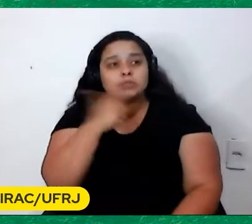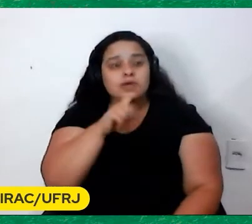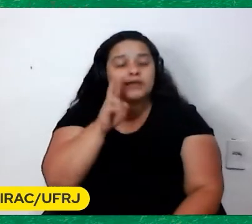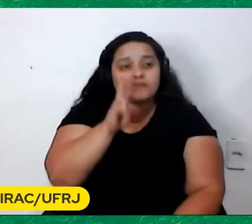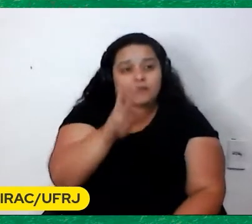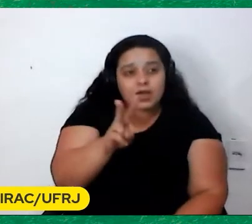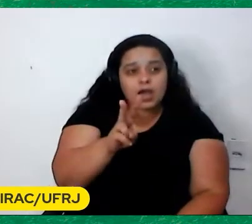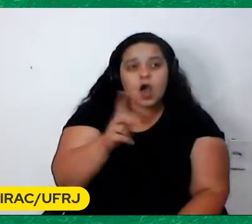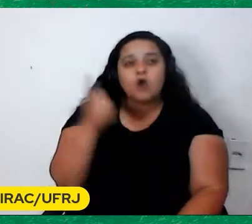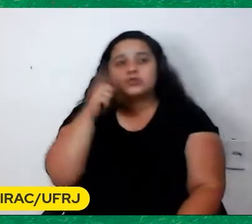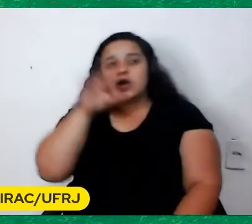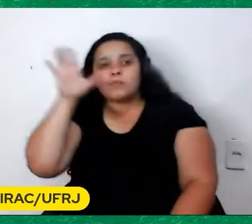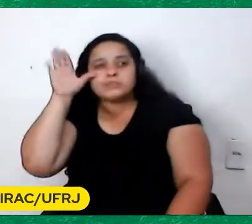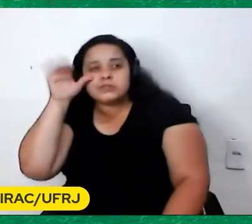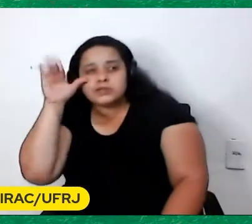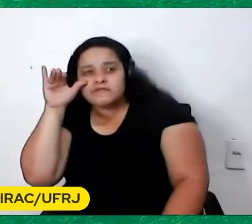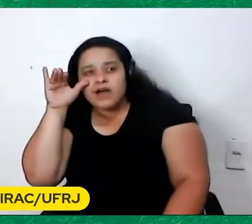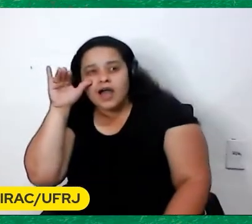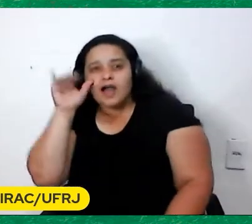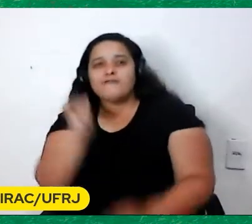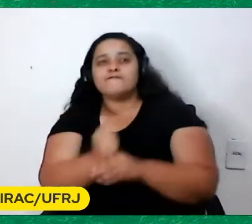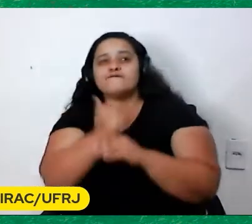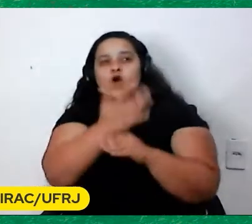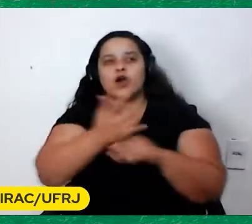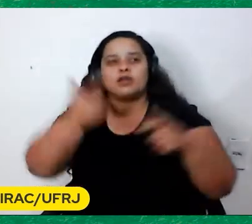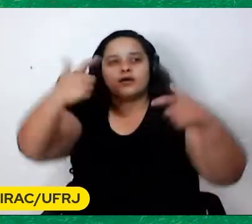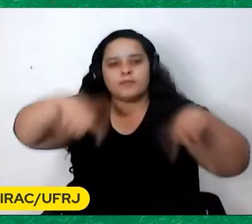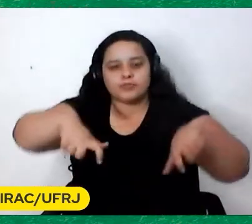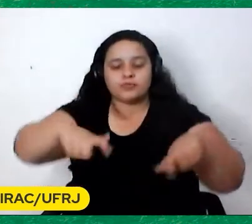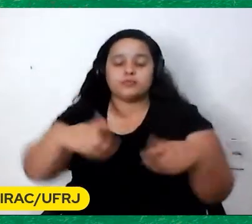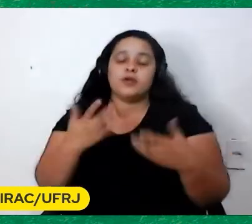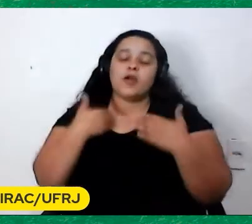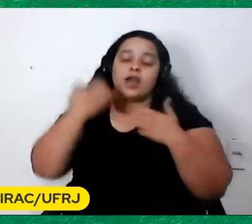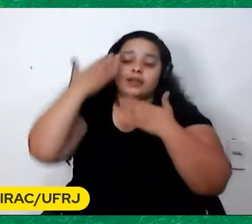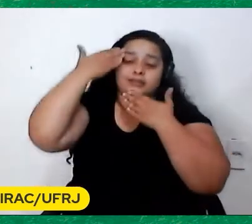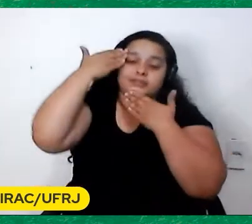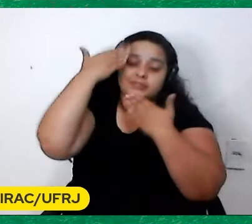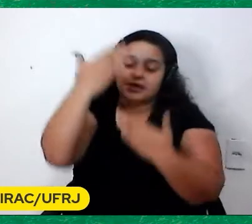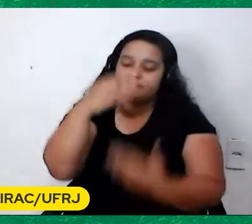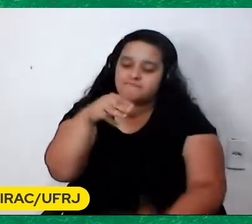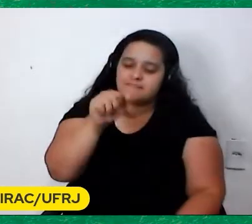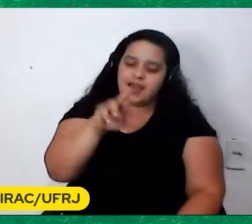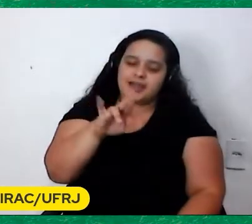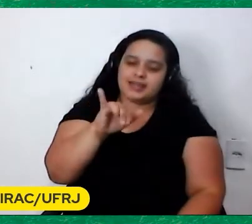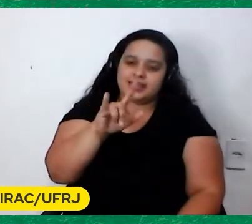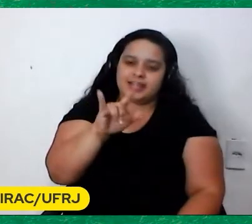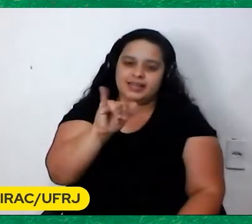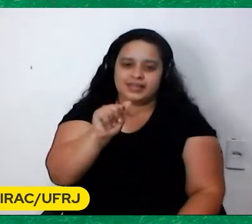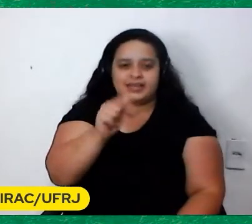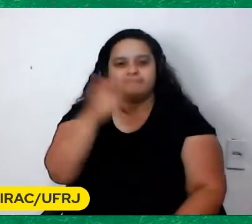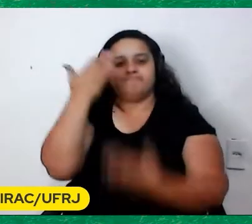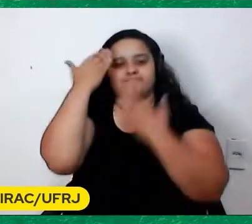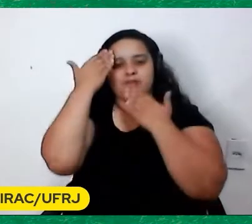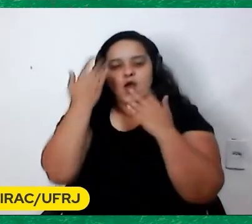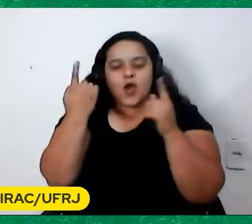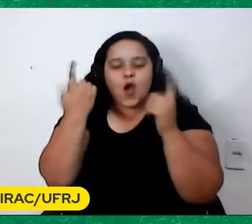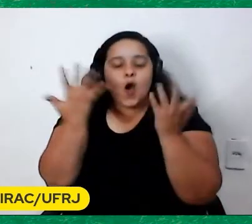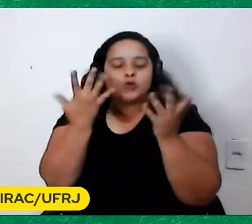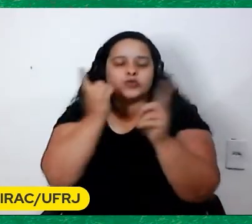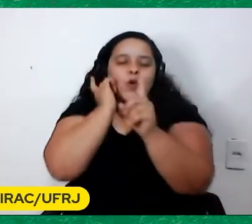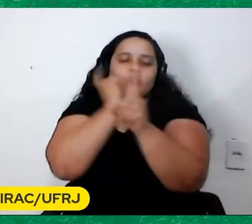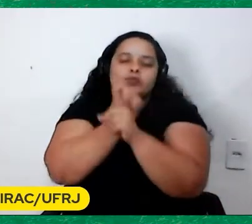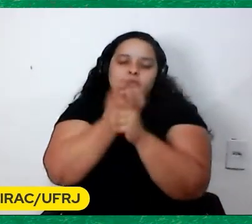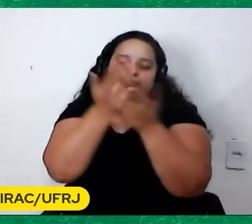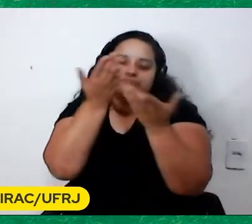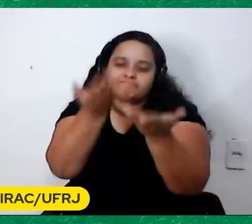além Do gramado Então foi um prazer Marília Estar com você Mais uma vez aqui É sempre bom Estar contigo Você também E com